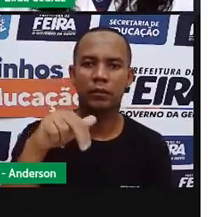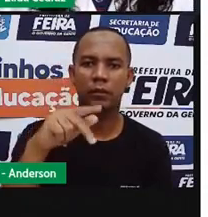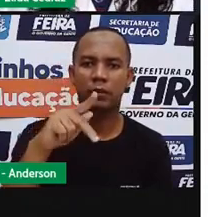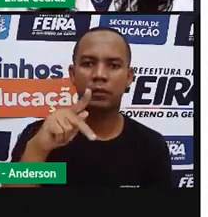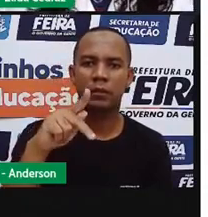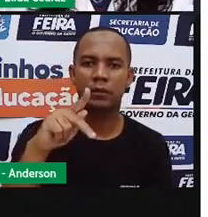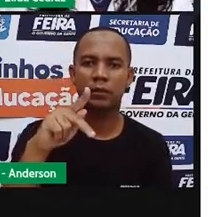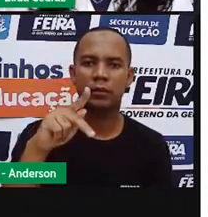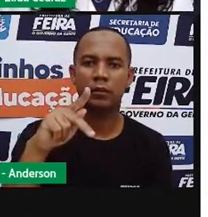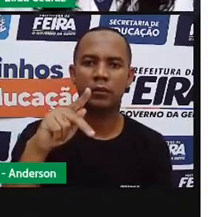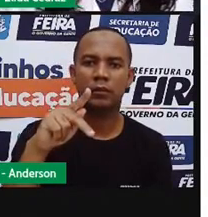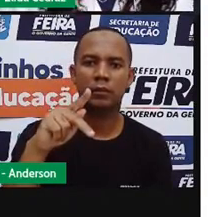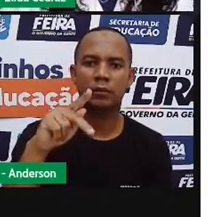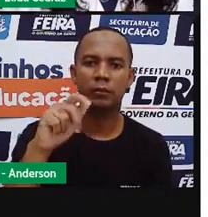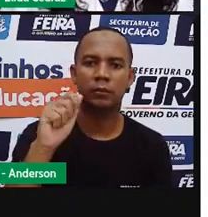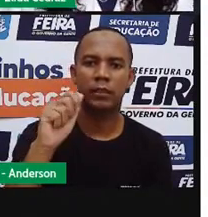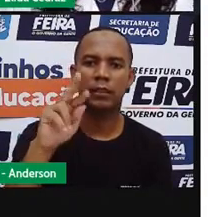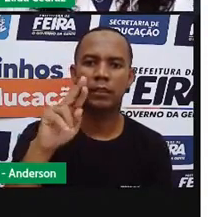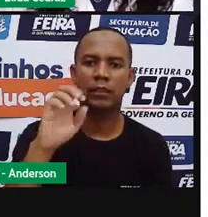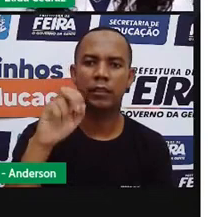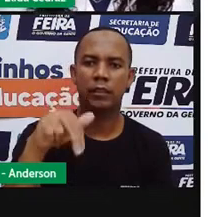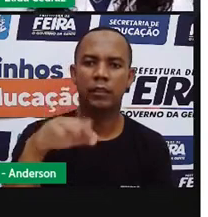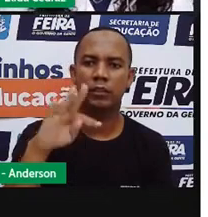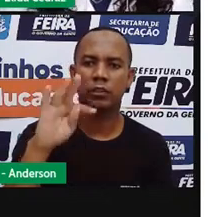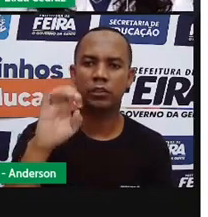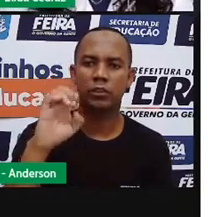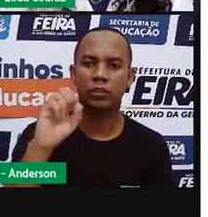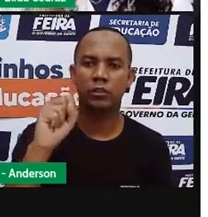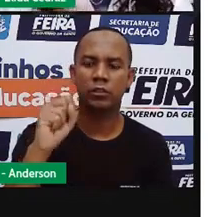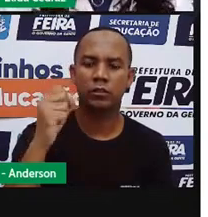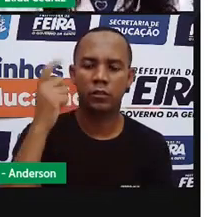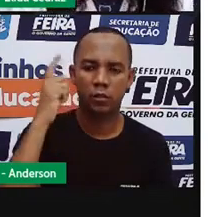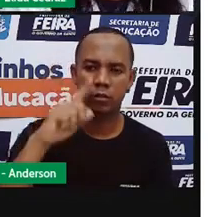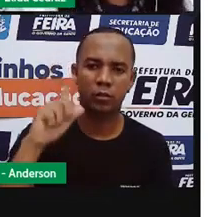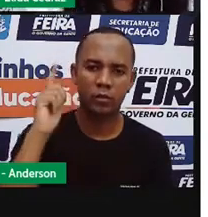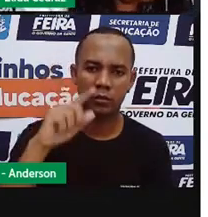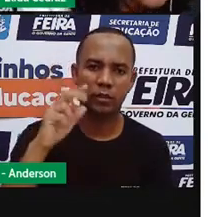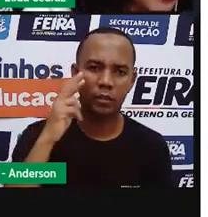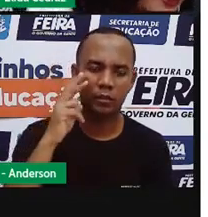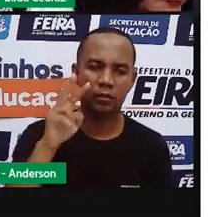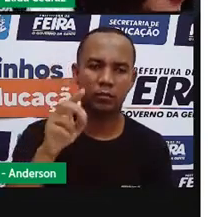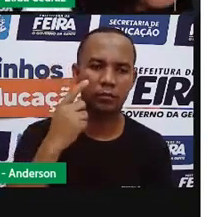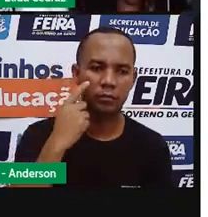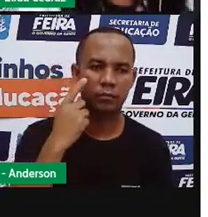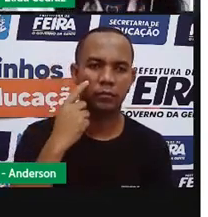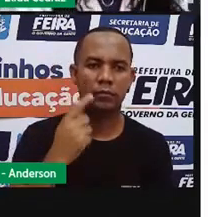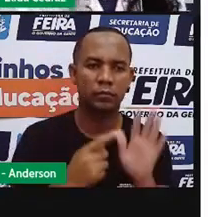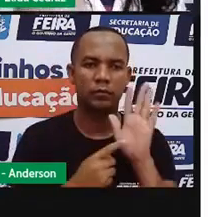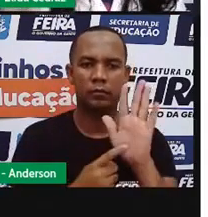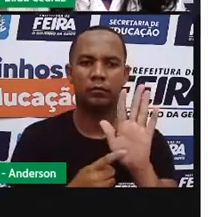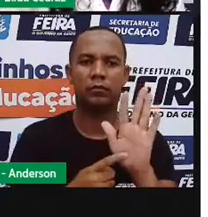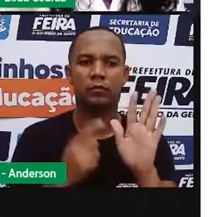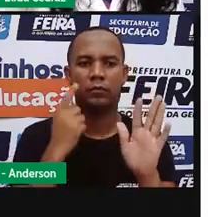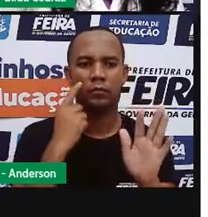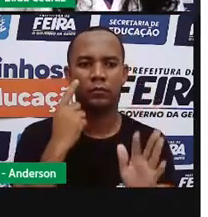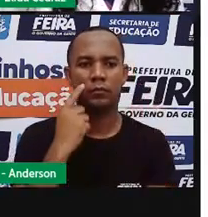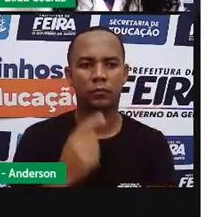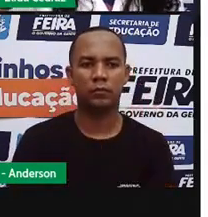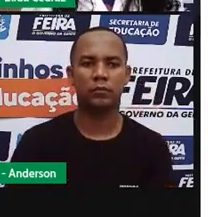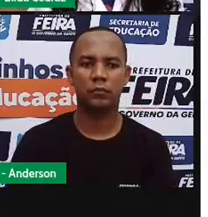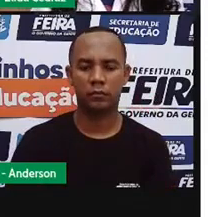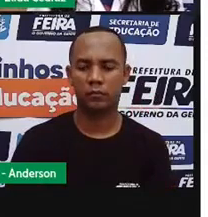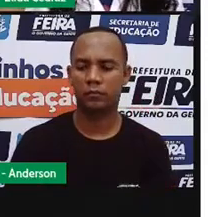luz do sol, a luz artificial passe completamente através deles. Olha só, a vai mostrar um aqui. O